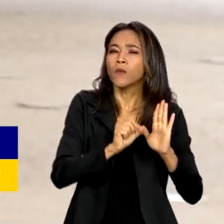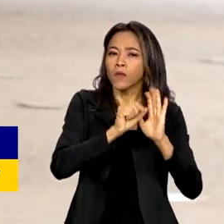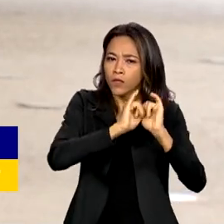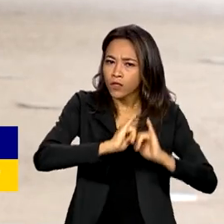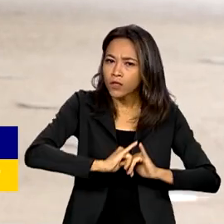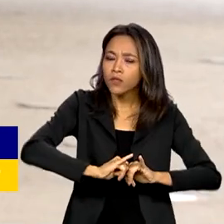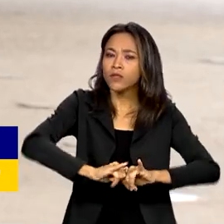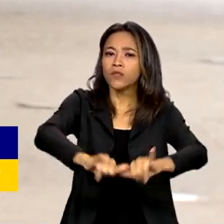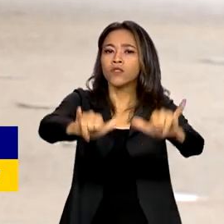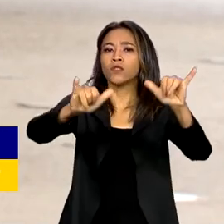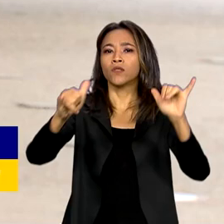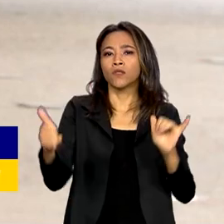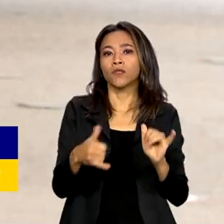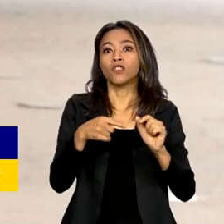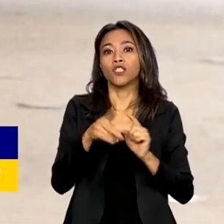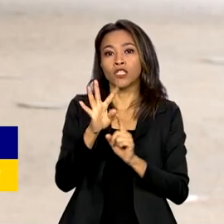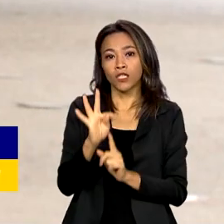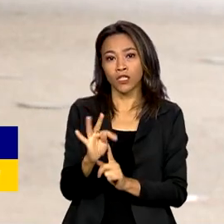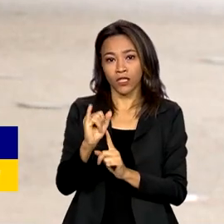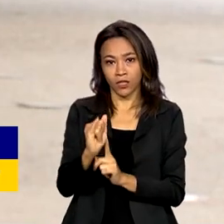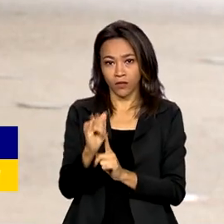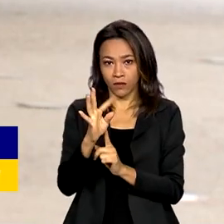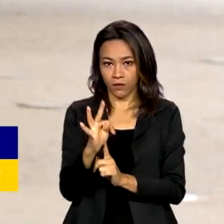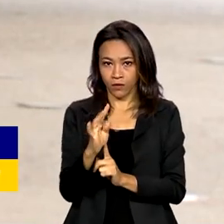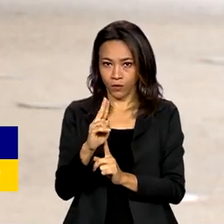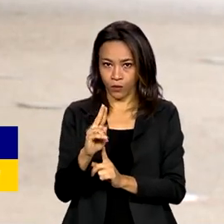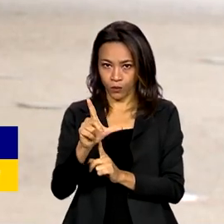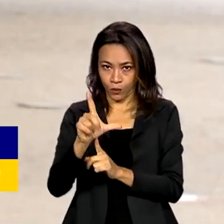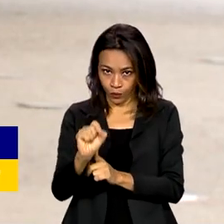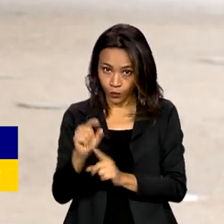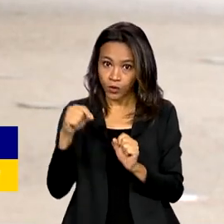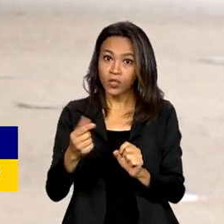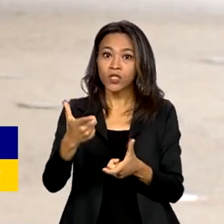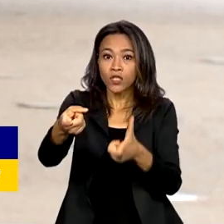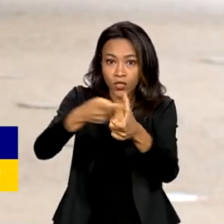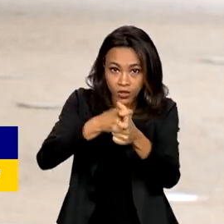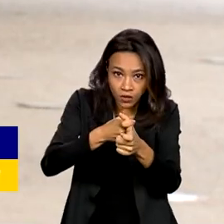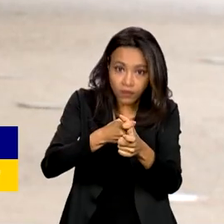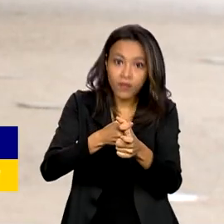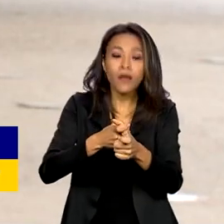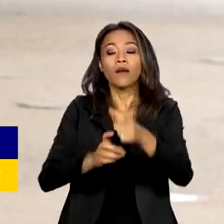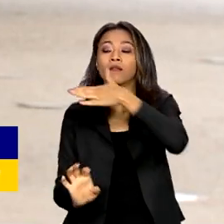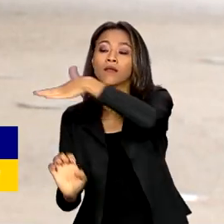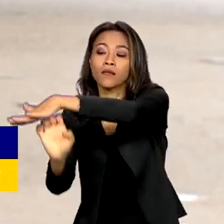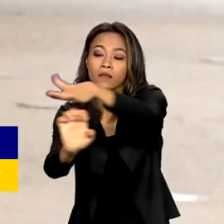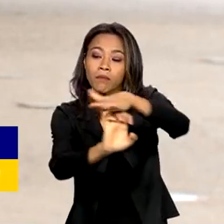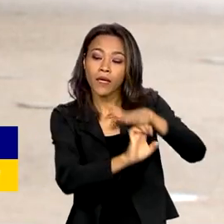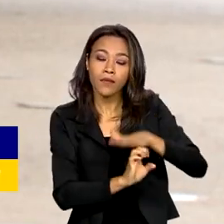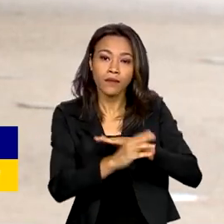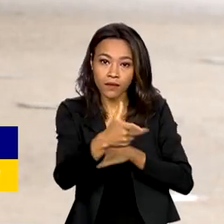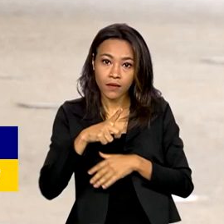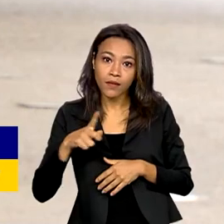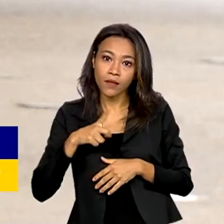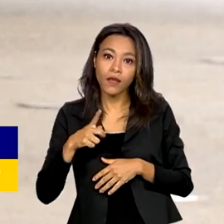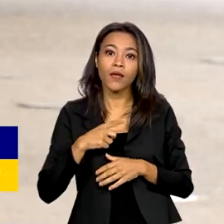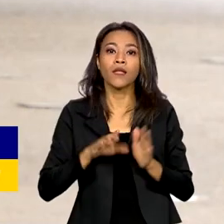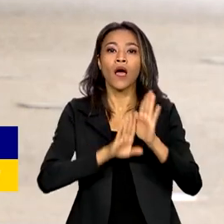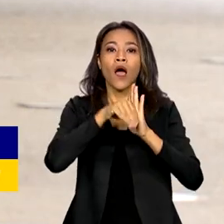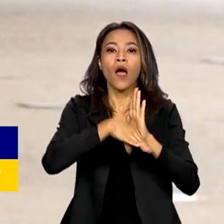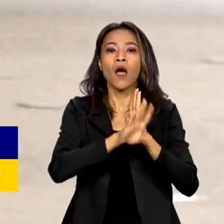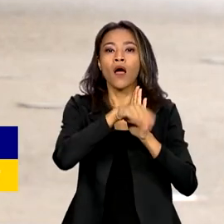debêntures. Os títulos de dívidas emitidos por empresas de capital aberto na Bolsa de Valores para